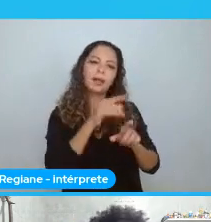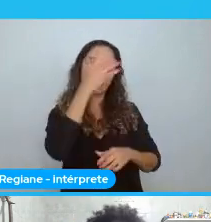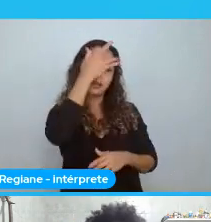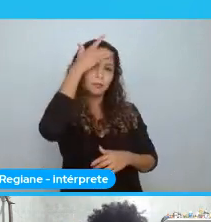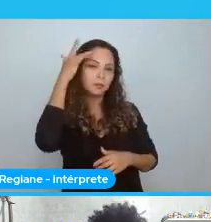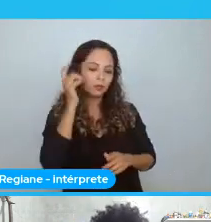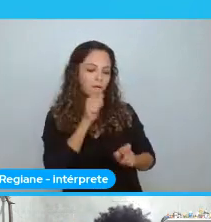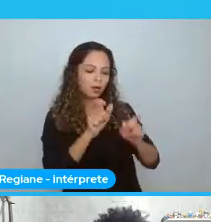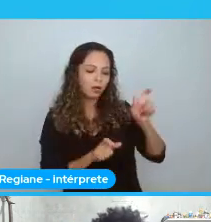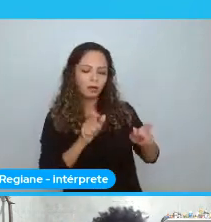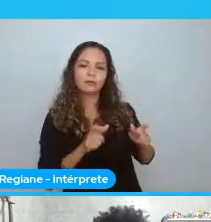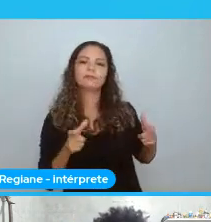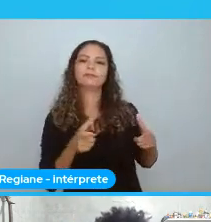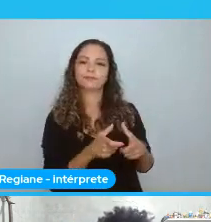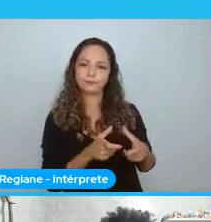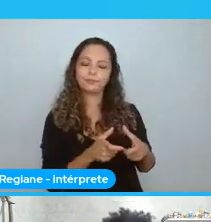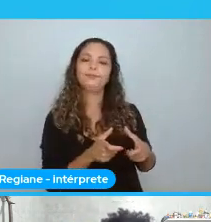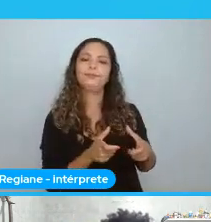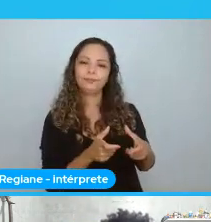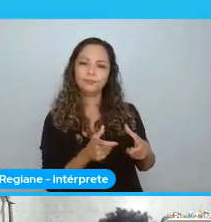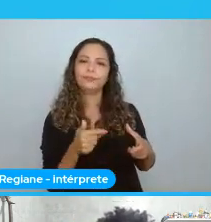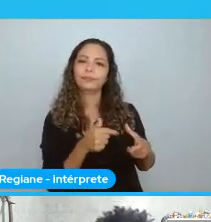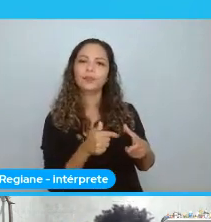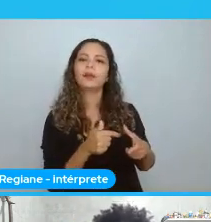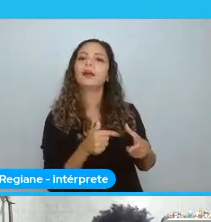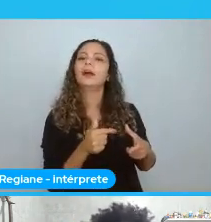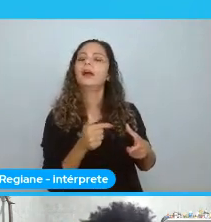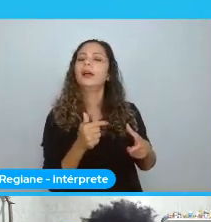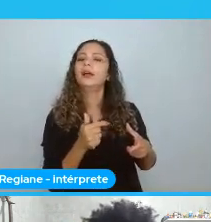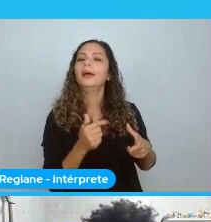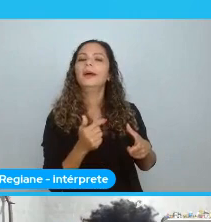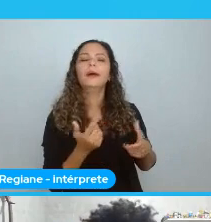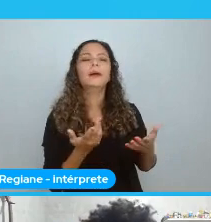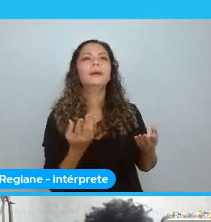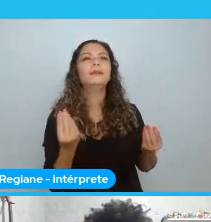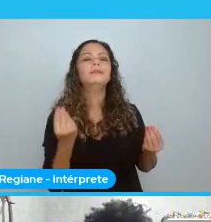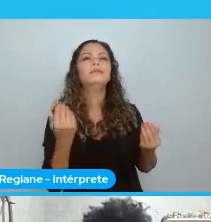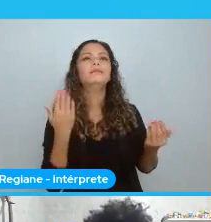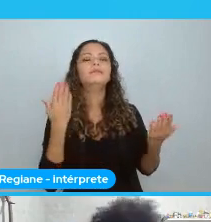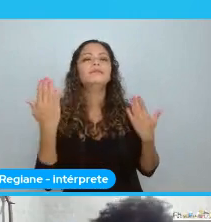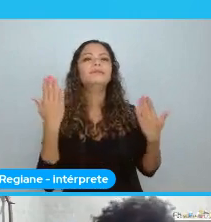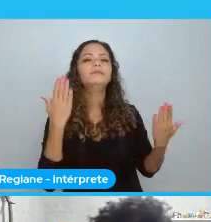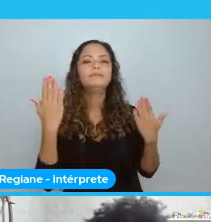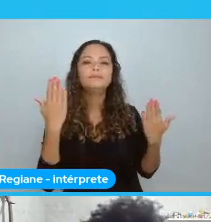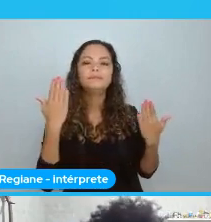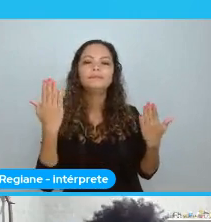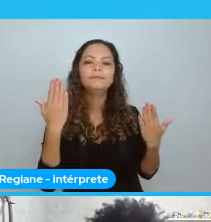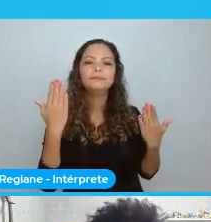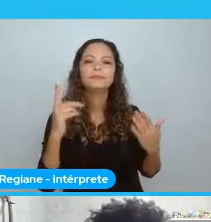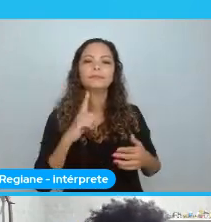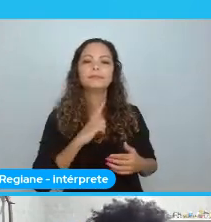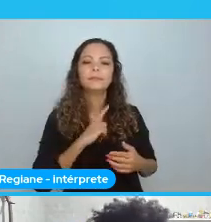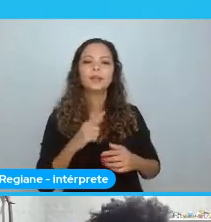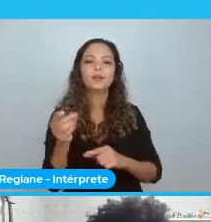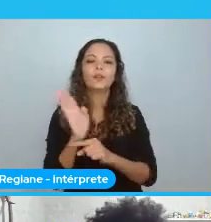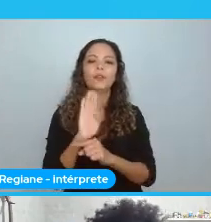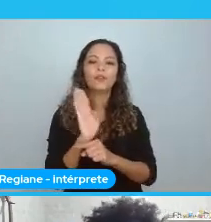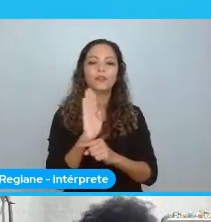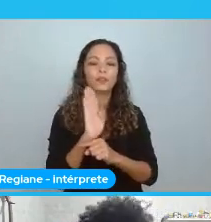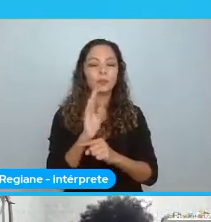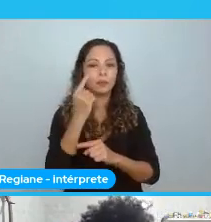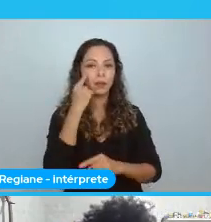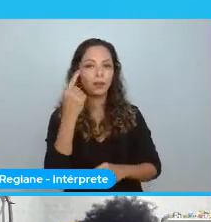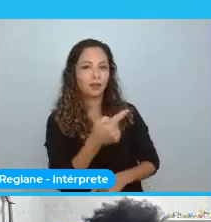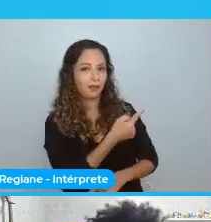E aí. Quando eu faço. Esse. Esse paralelo. Vem essa mensagem. De Antibelo. Antibelo é um filme. Quem não assistiu. Assista.